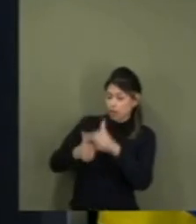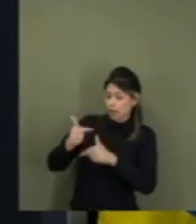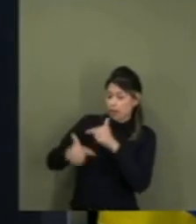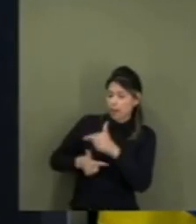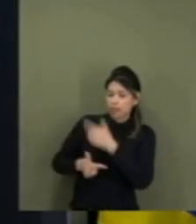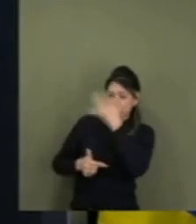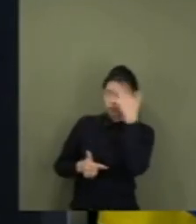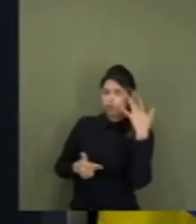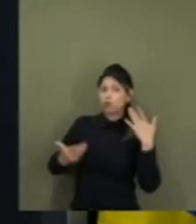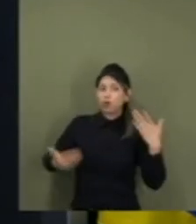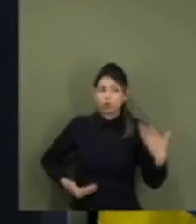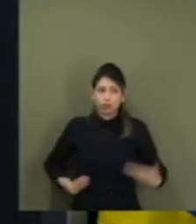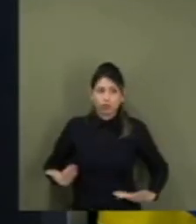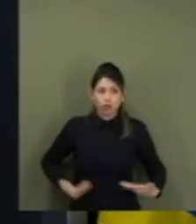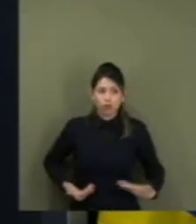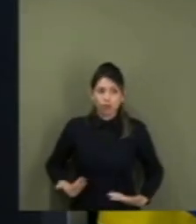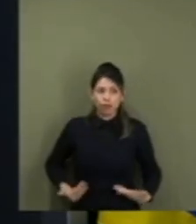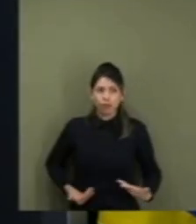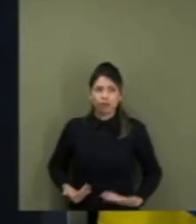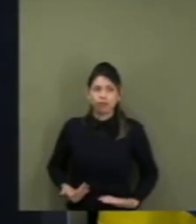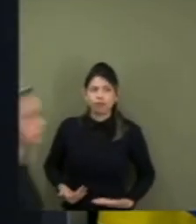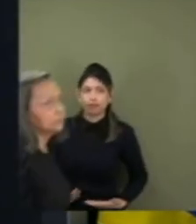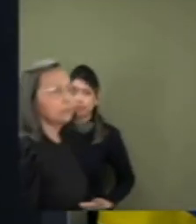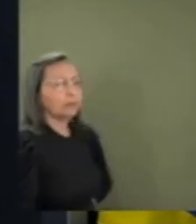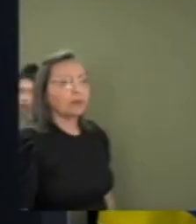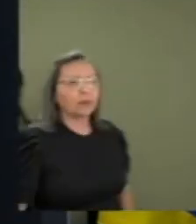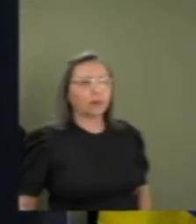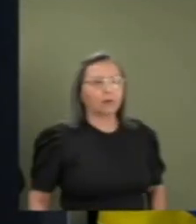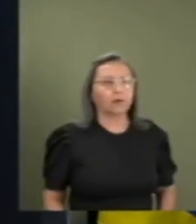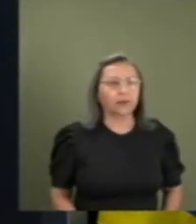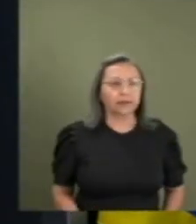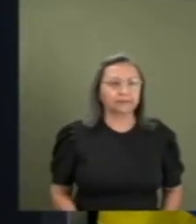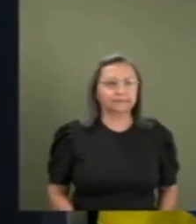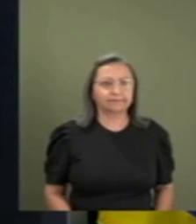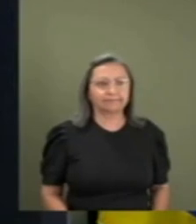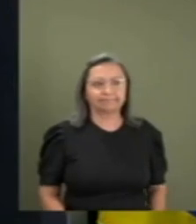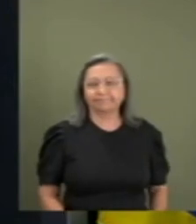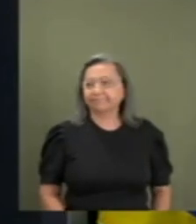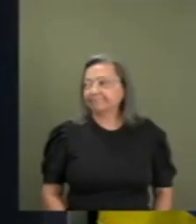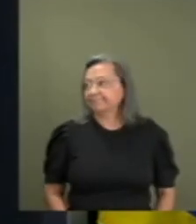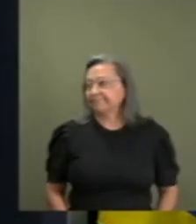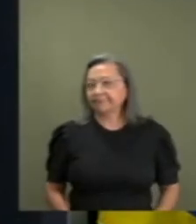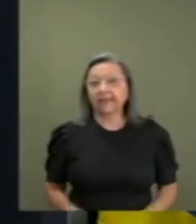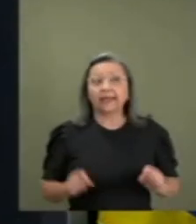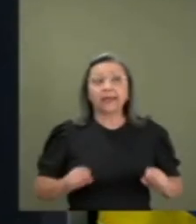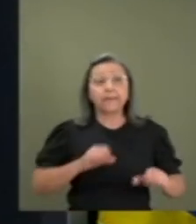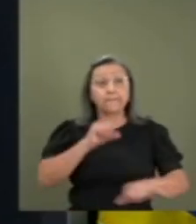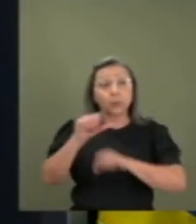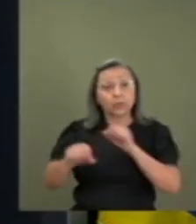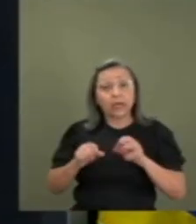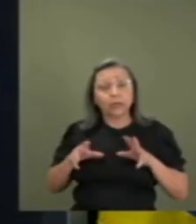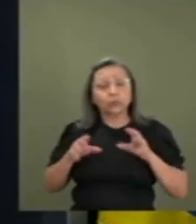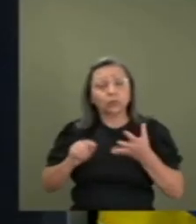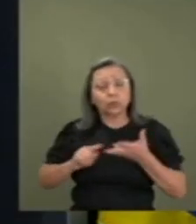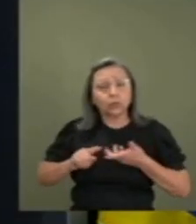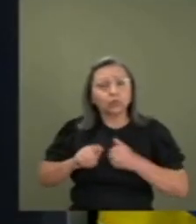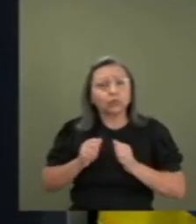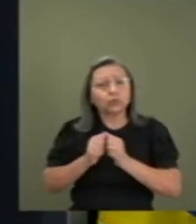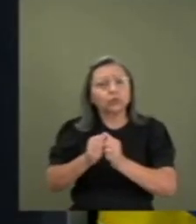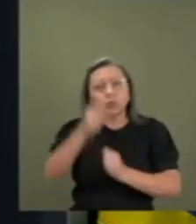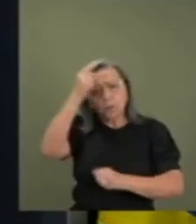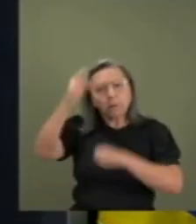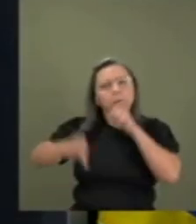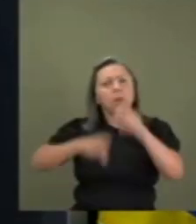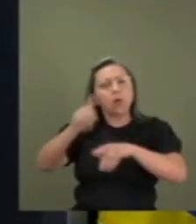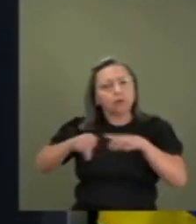exemplares, que mudaram o rumo, junto com o povo na rua, o